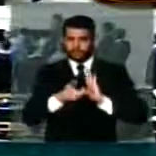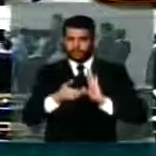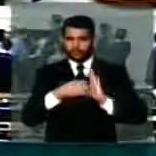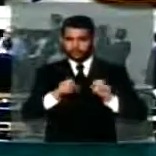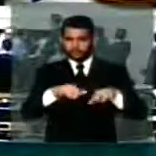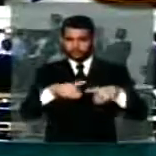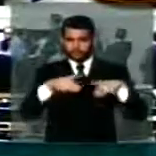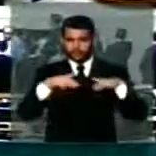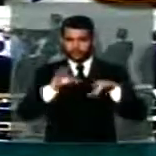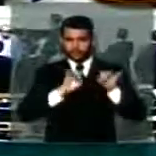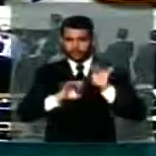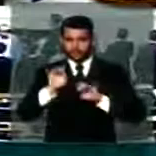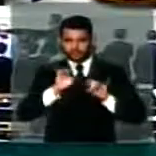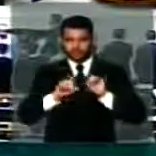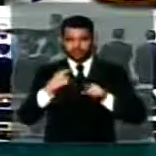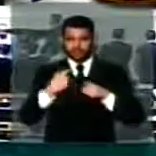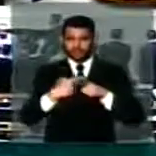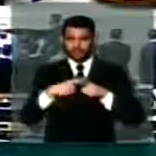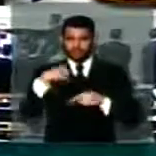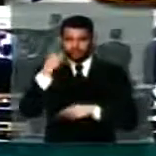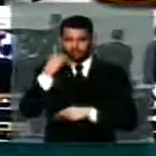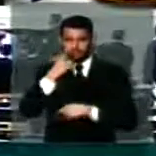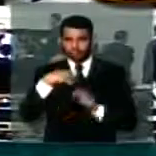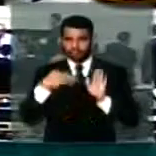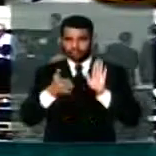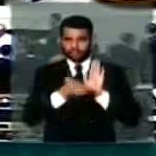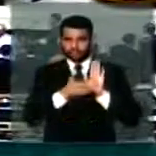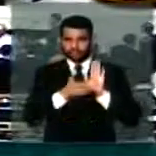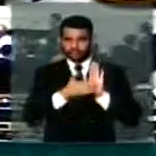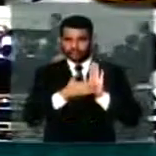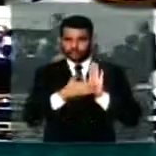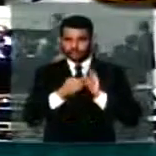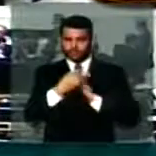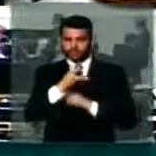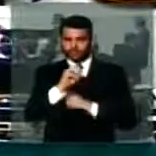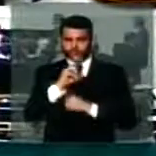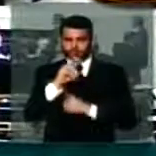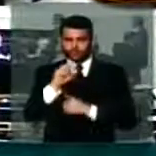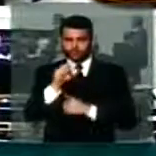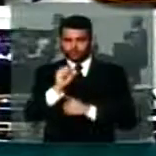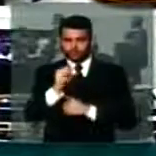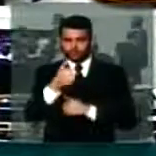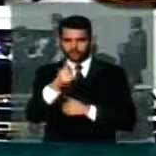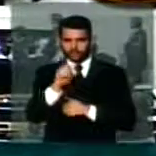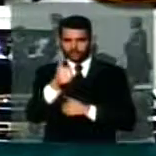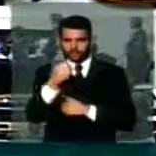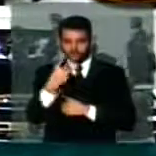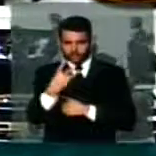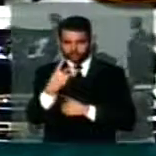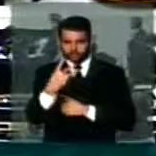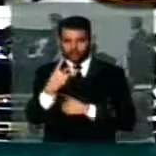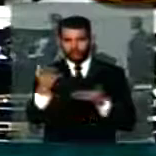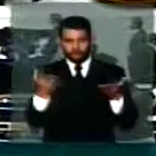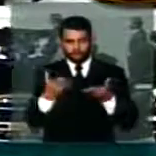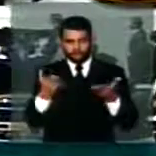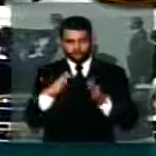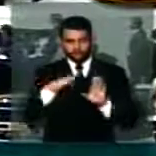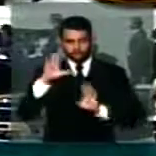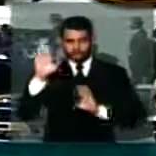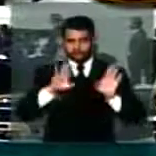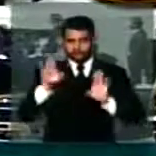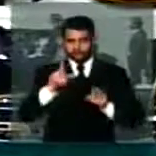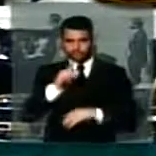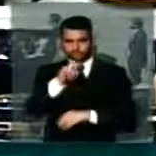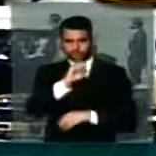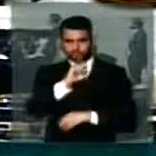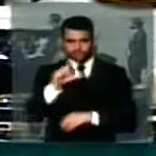sessão extraordinária. Os deputados estão apreciando a proposta de emenda à Constituição nº 351 de 2013 e agora um destaque